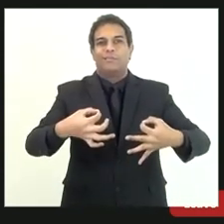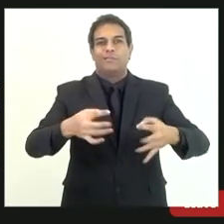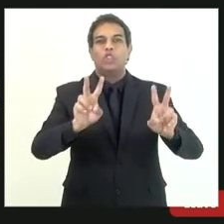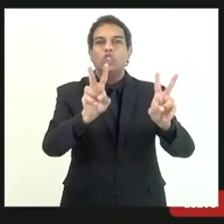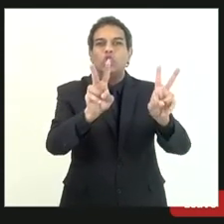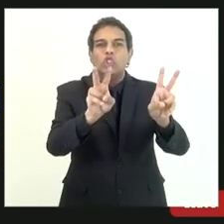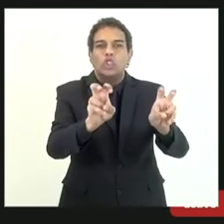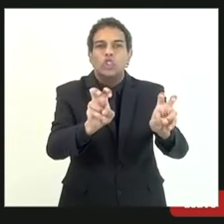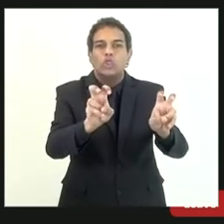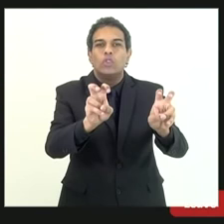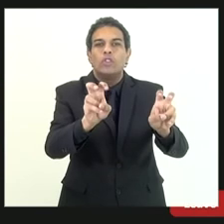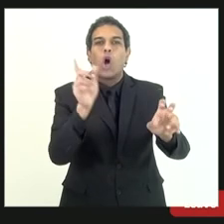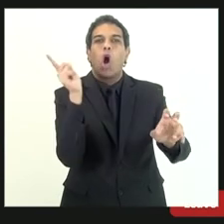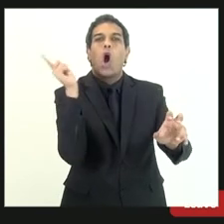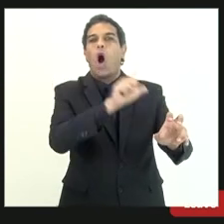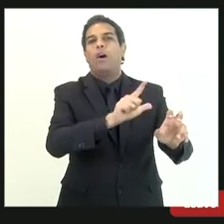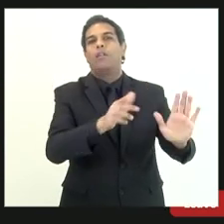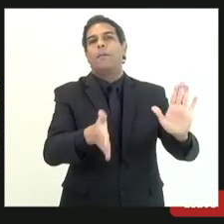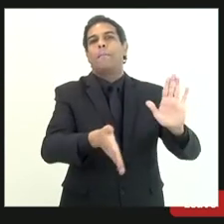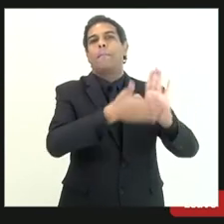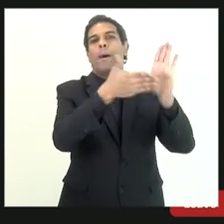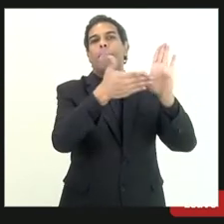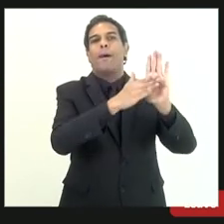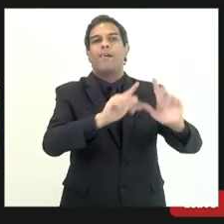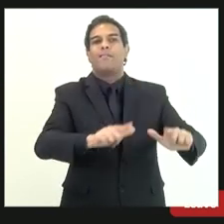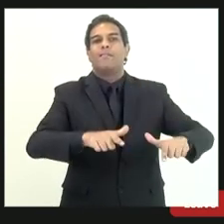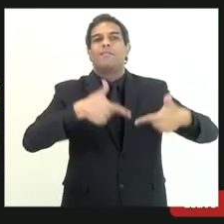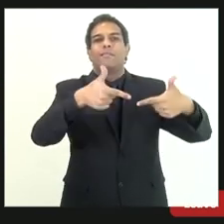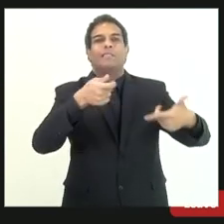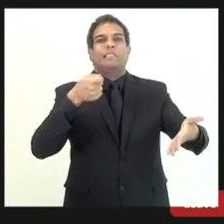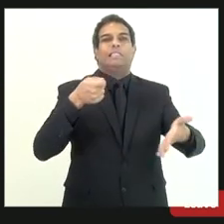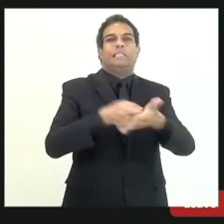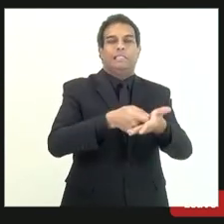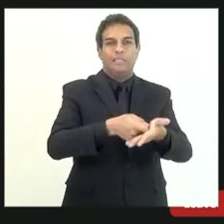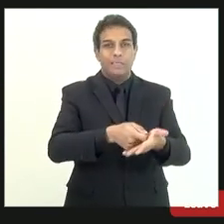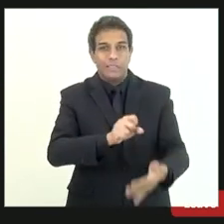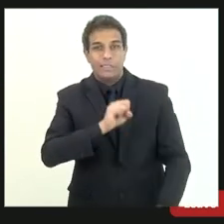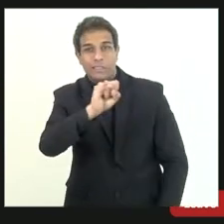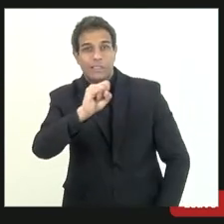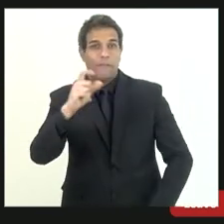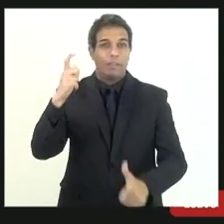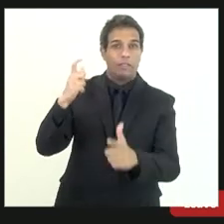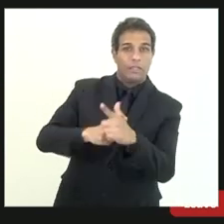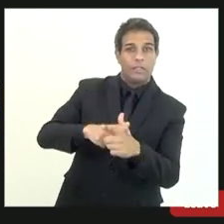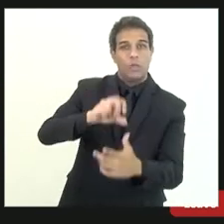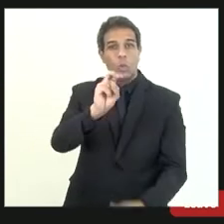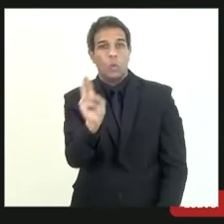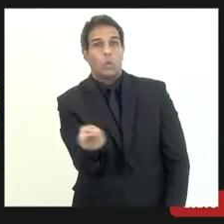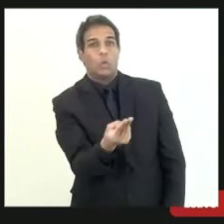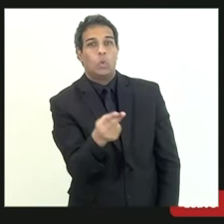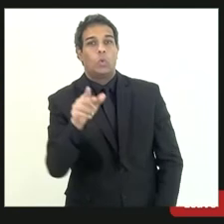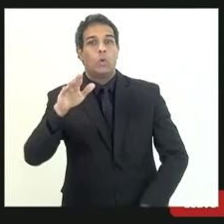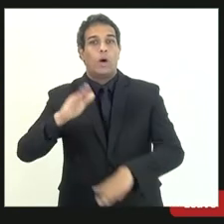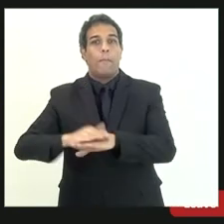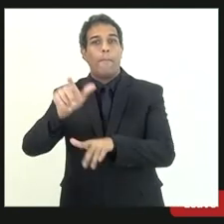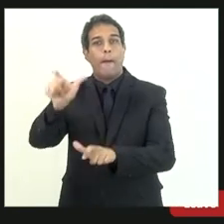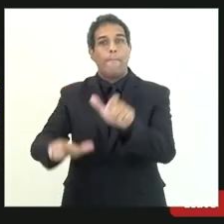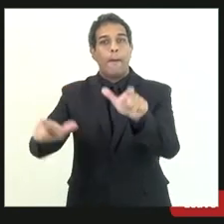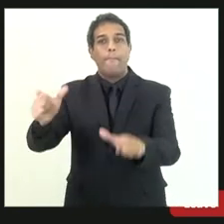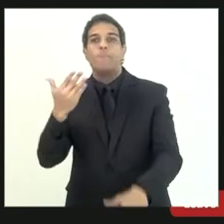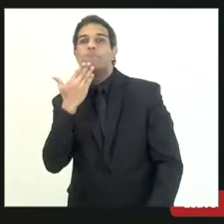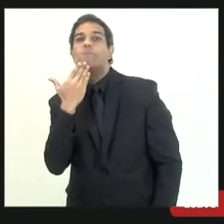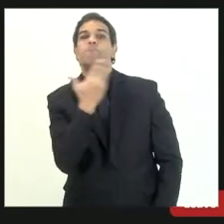mérito mesmo da autuação tributária se for um alto de infração ou da declaração do contribuinte se for o caso